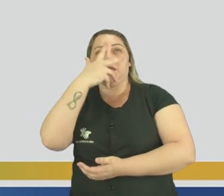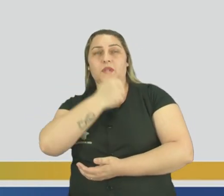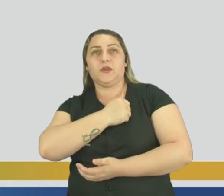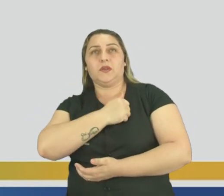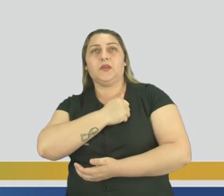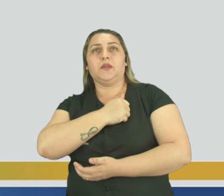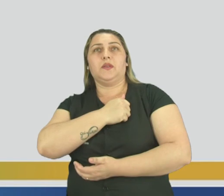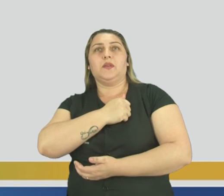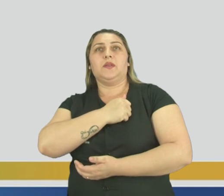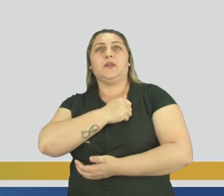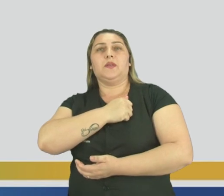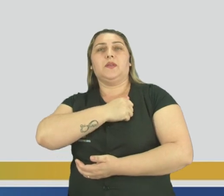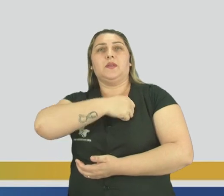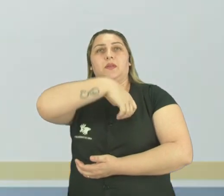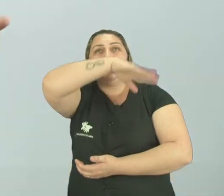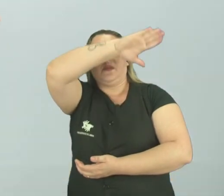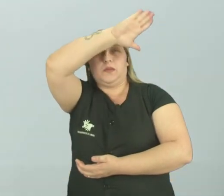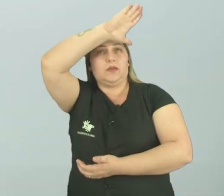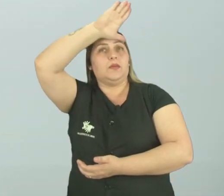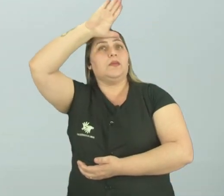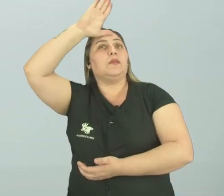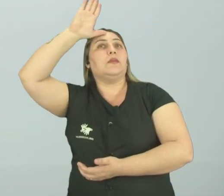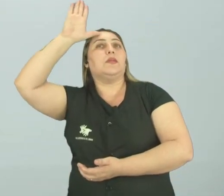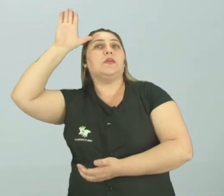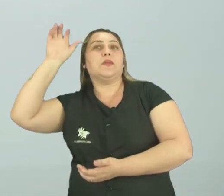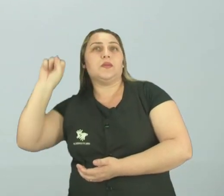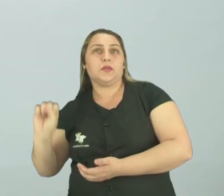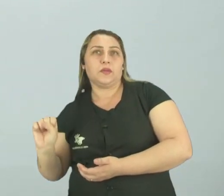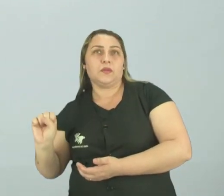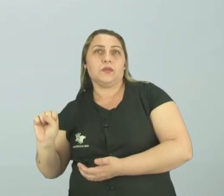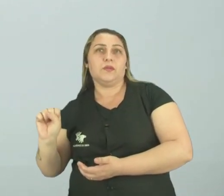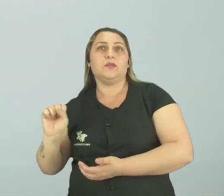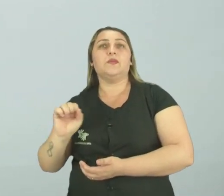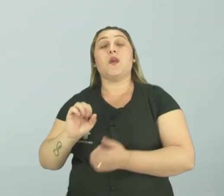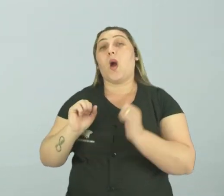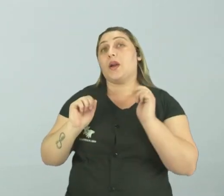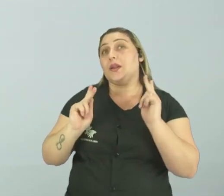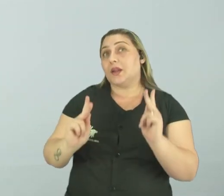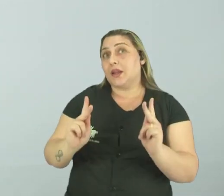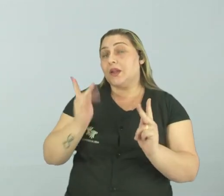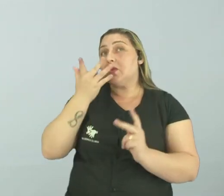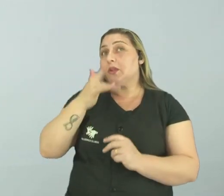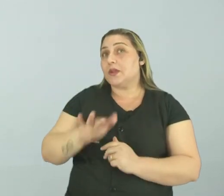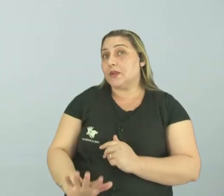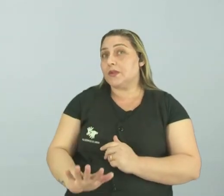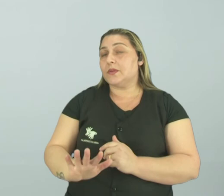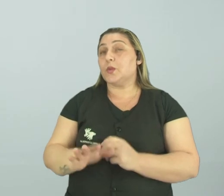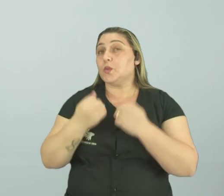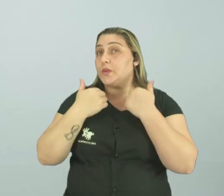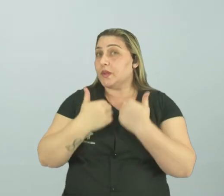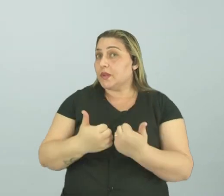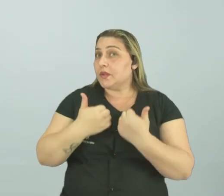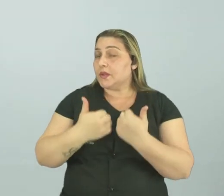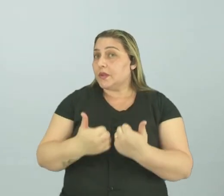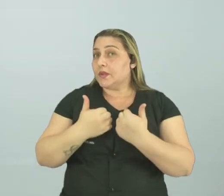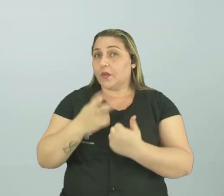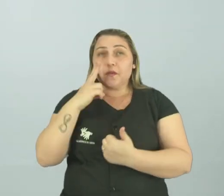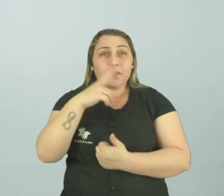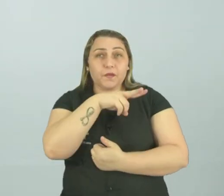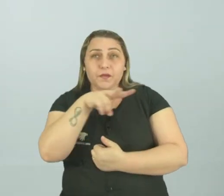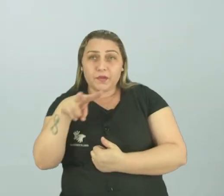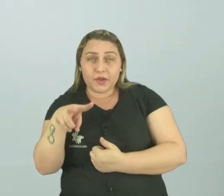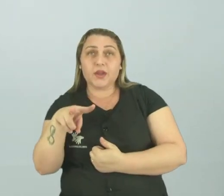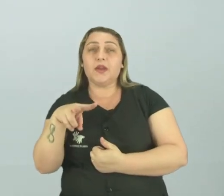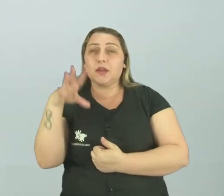em Mato Grosso do O próprio nome já diz, né? Que é muito bonito. Ok, crianças? Tudo certinho? Vocês viram